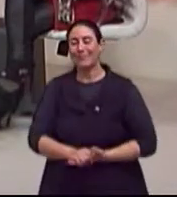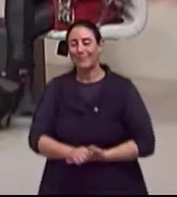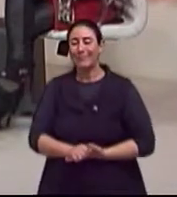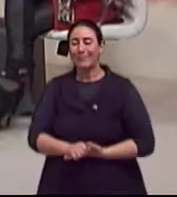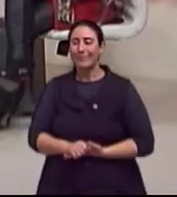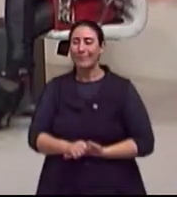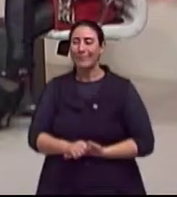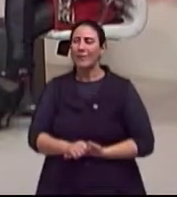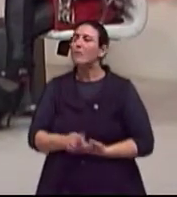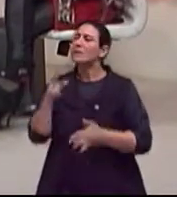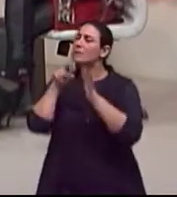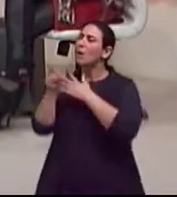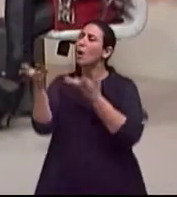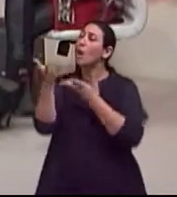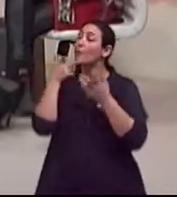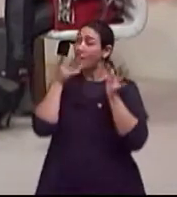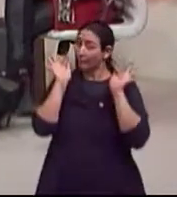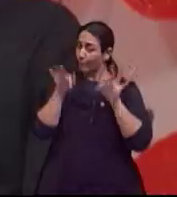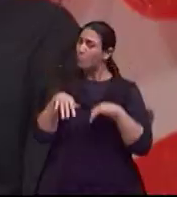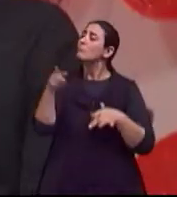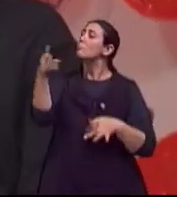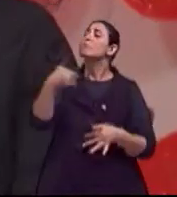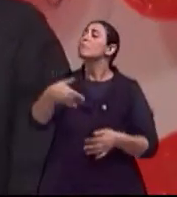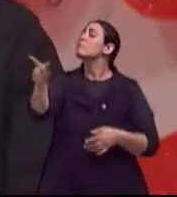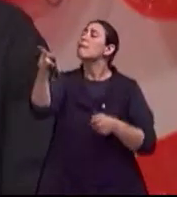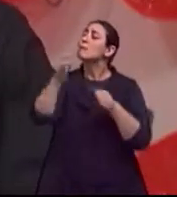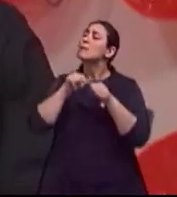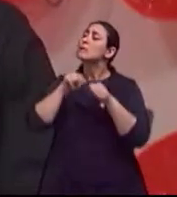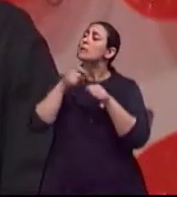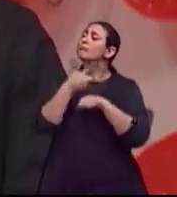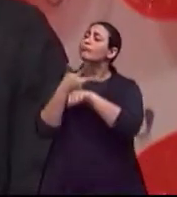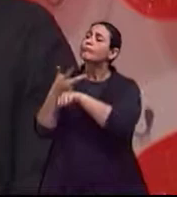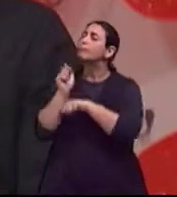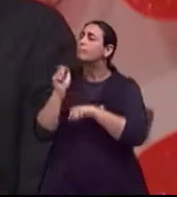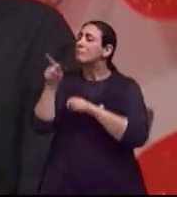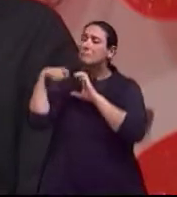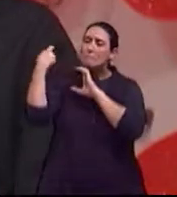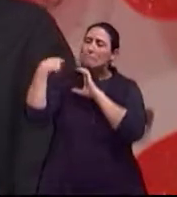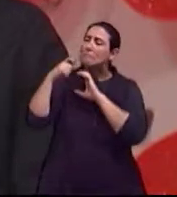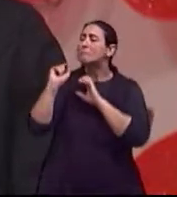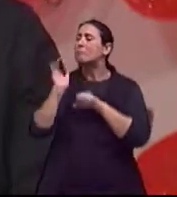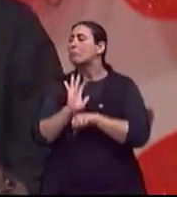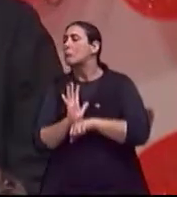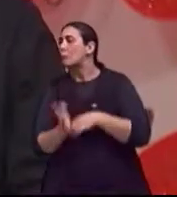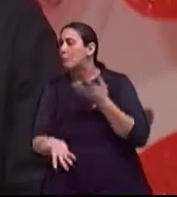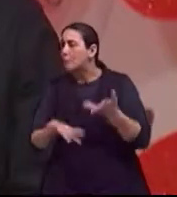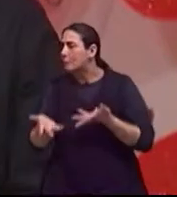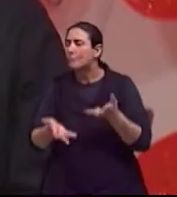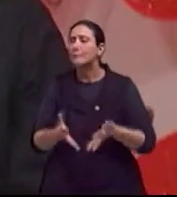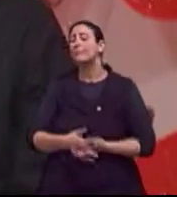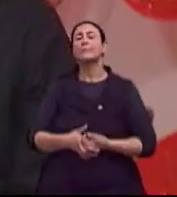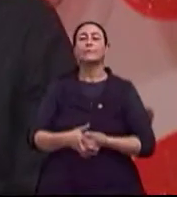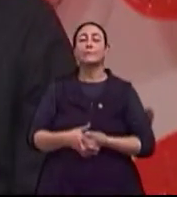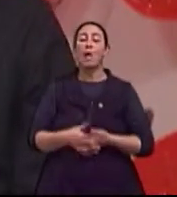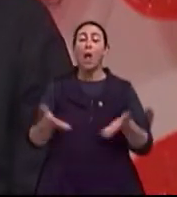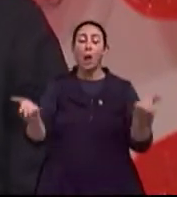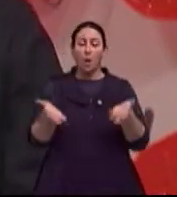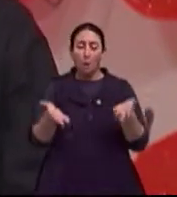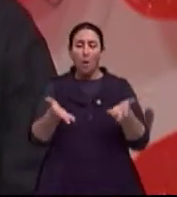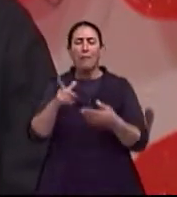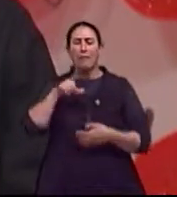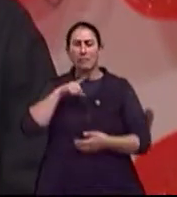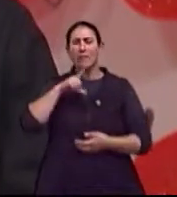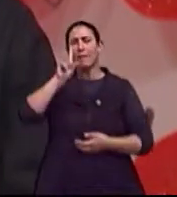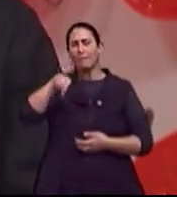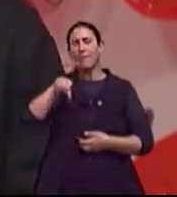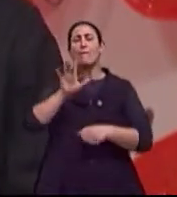O vem de novidade depois desse documentário maravilhoso? A gente está atualmente lançando, por toda a América Latina, um filme